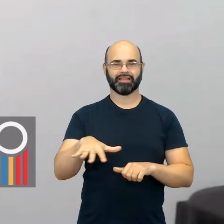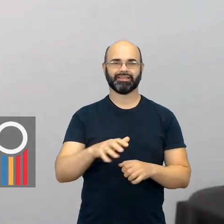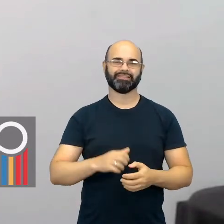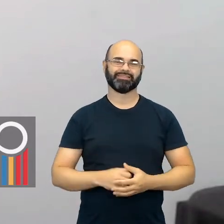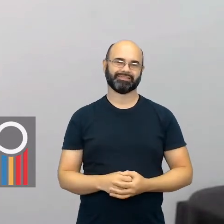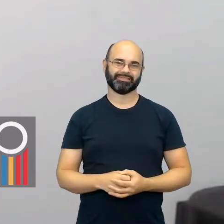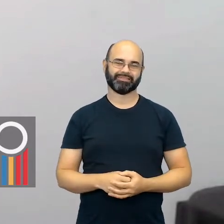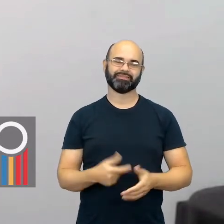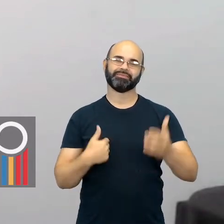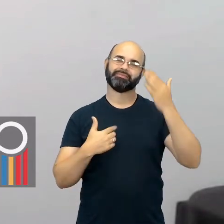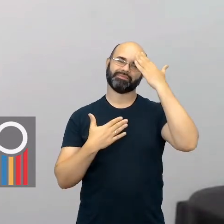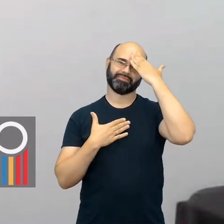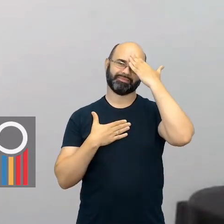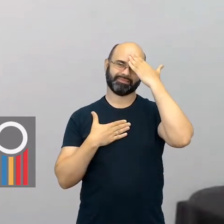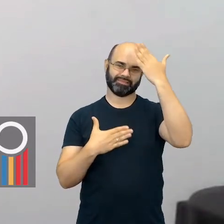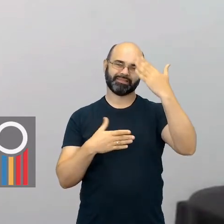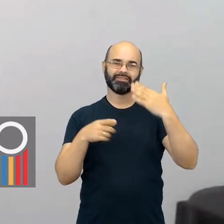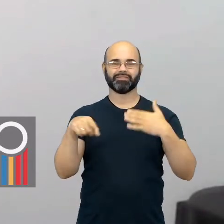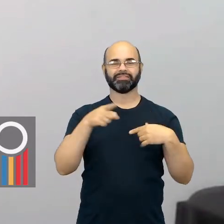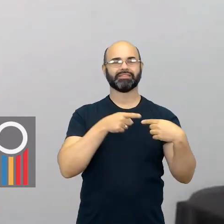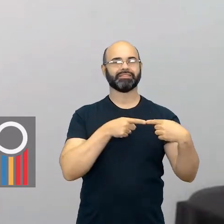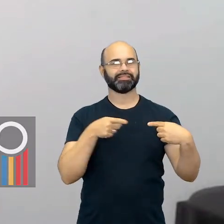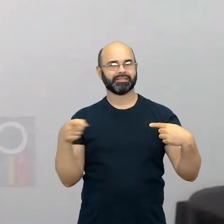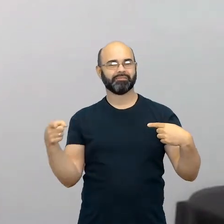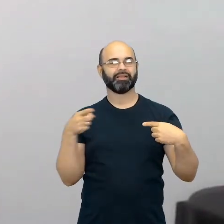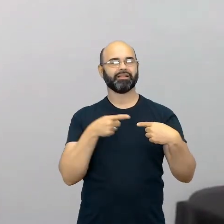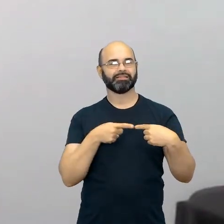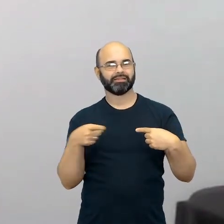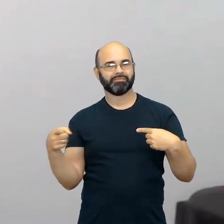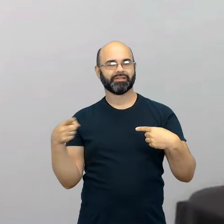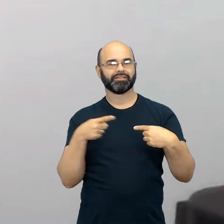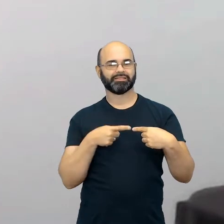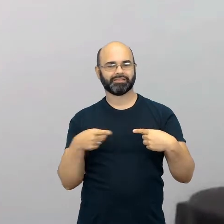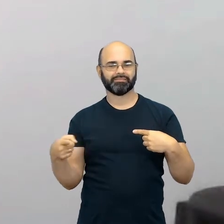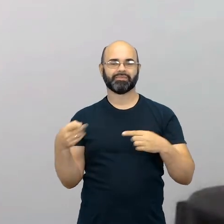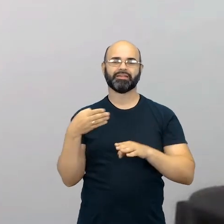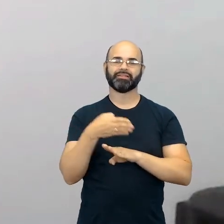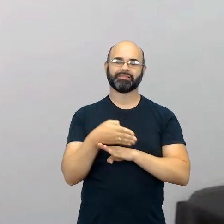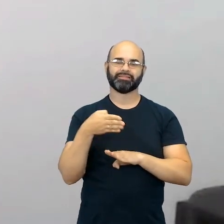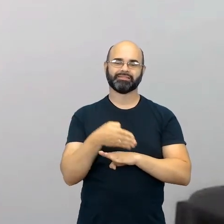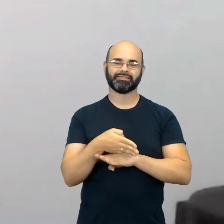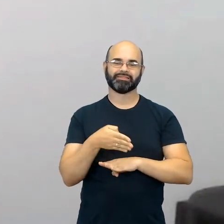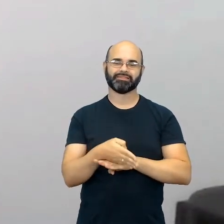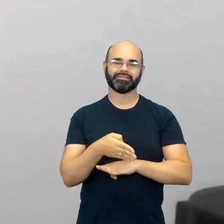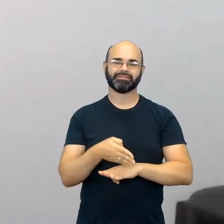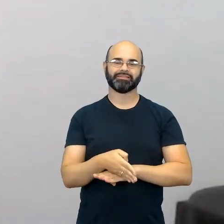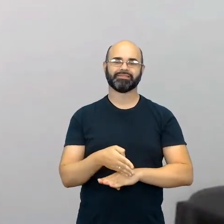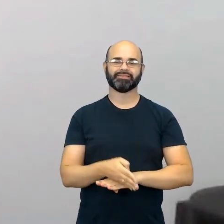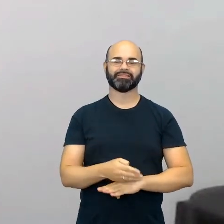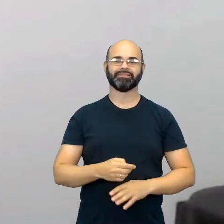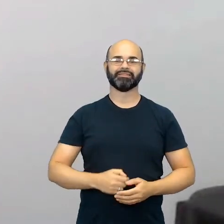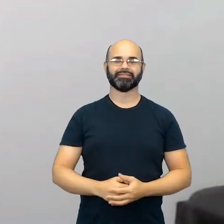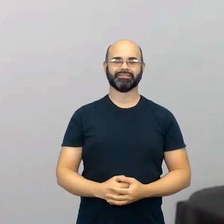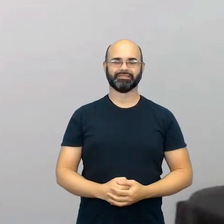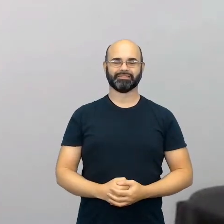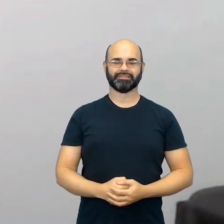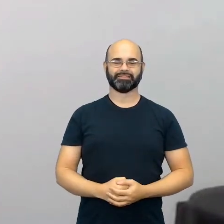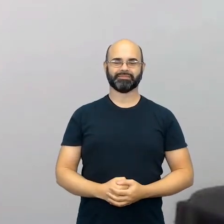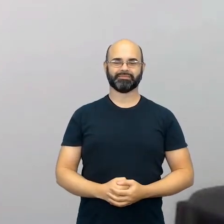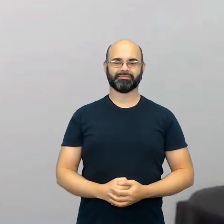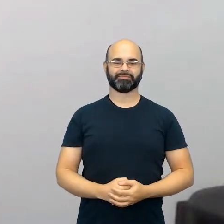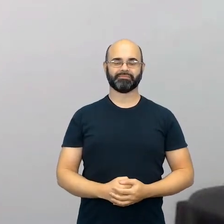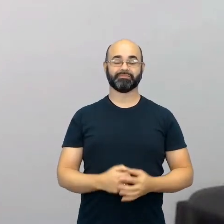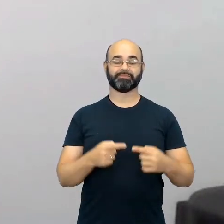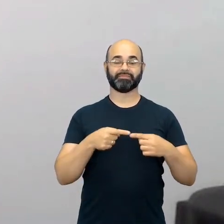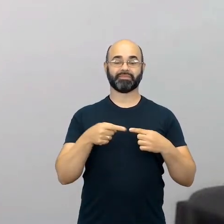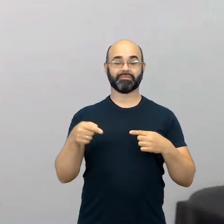presença semanal de todos vocês, uma semana se sigam com a nossa coordenadora, uma semana aqui com